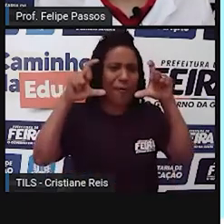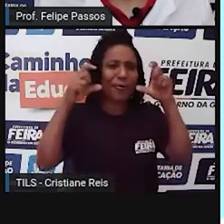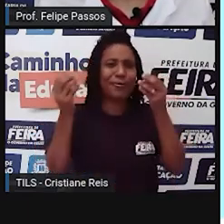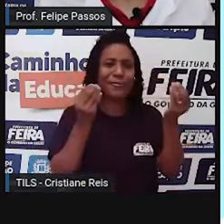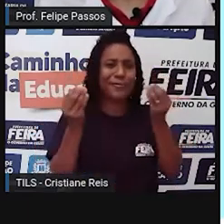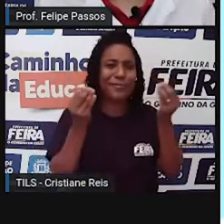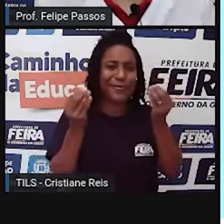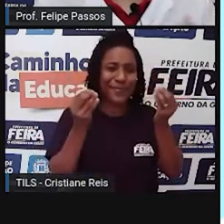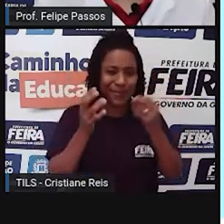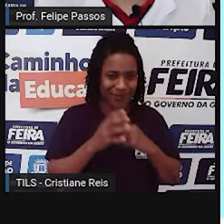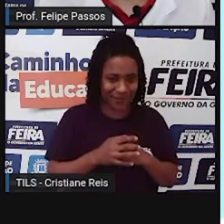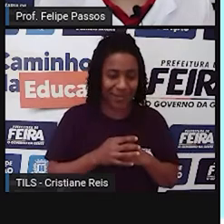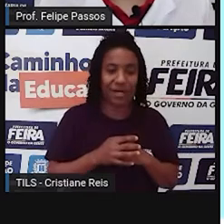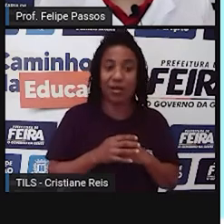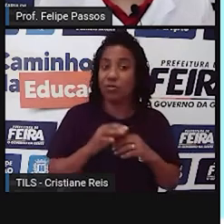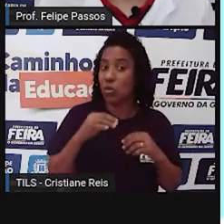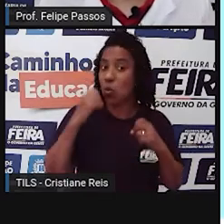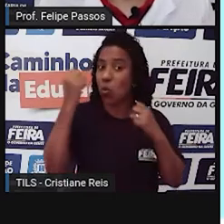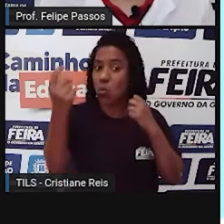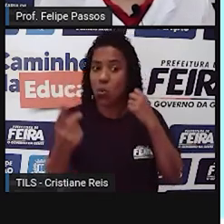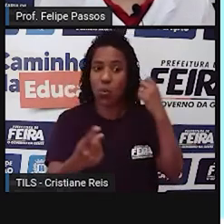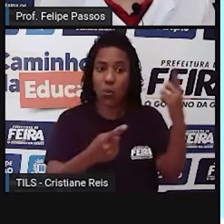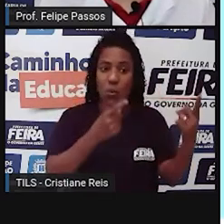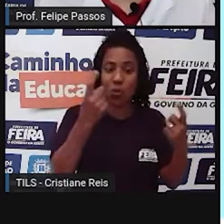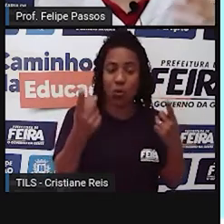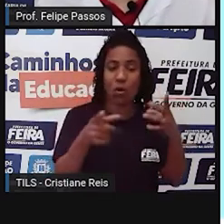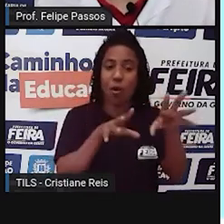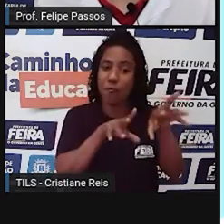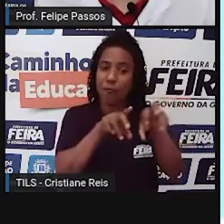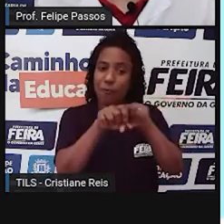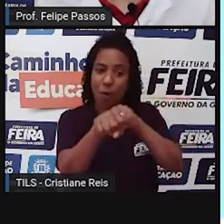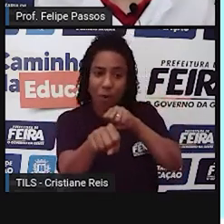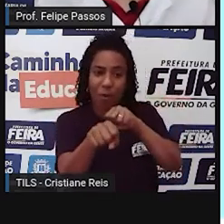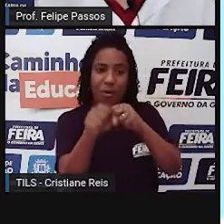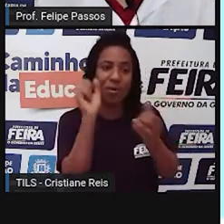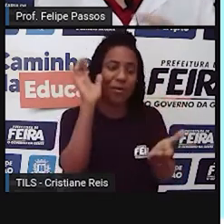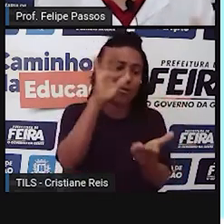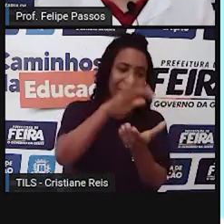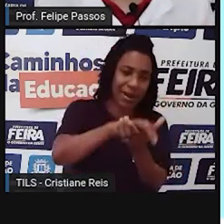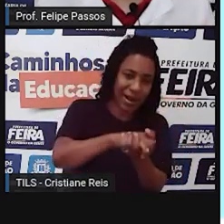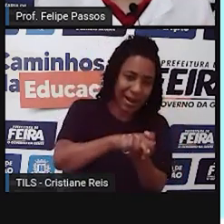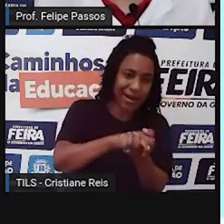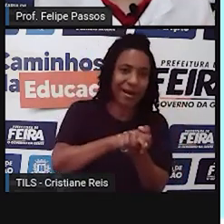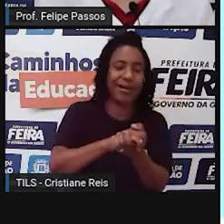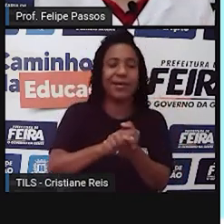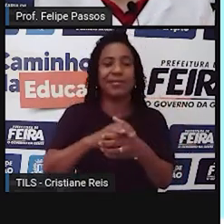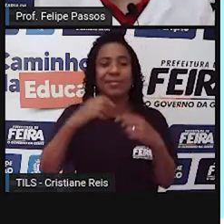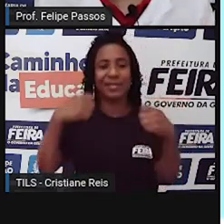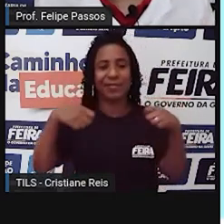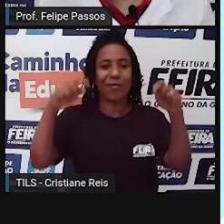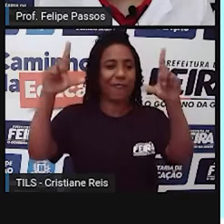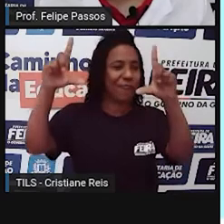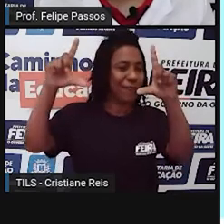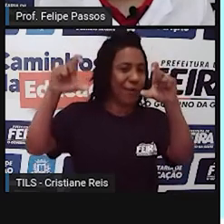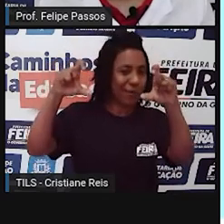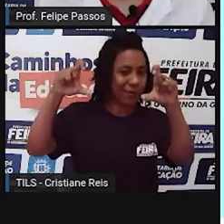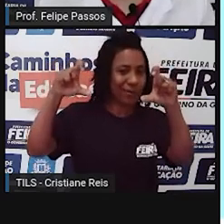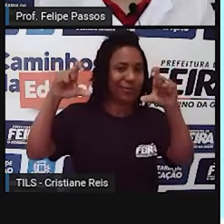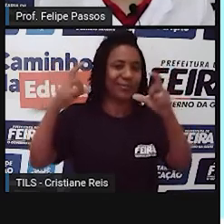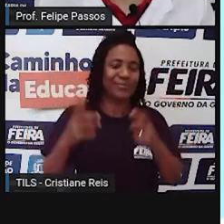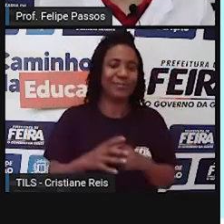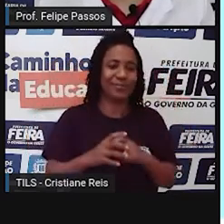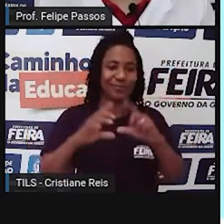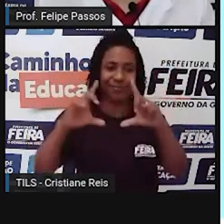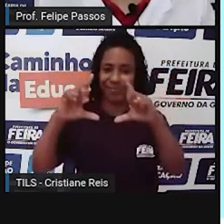especiais, né? Num casamento, uma formatura, porque pra tirar a foto tinha todo um processo. Você tinha que ter uma máquina